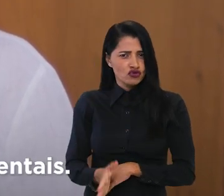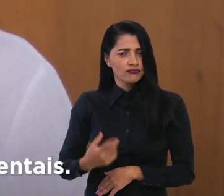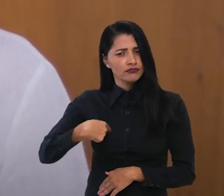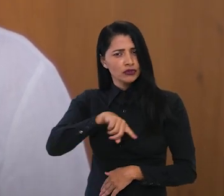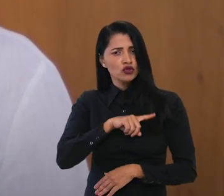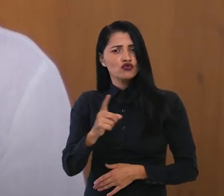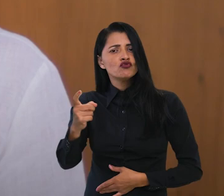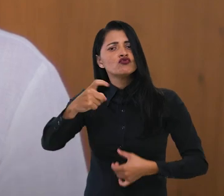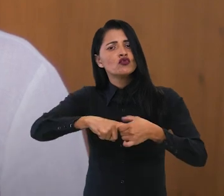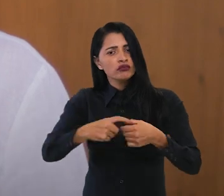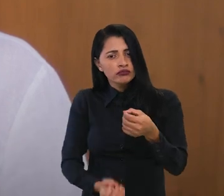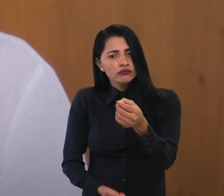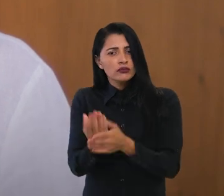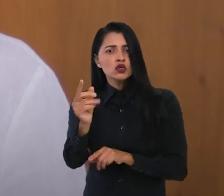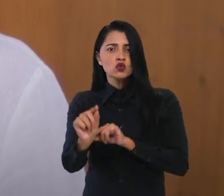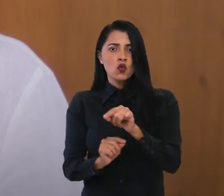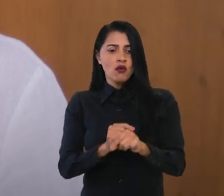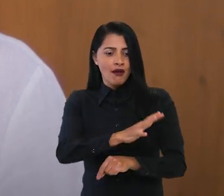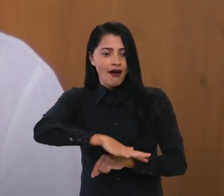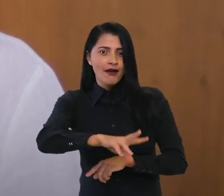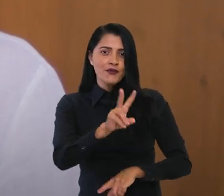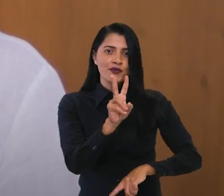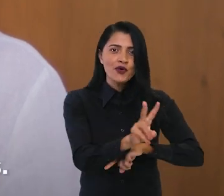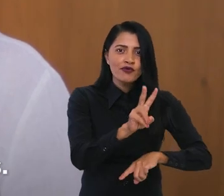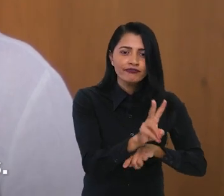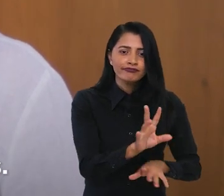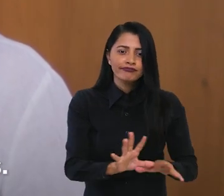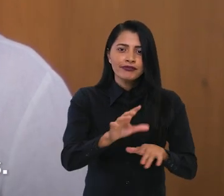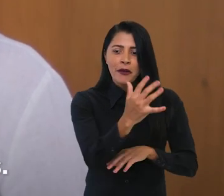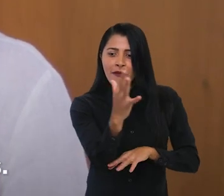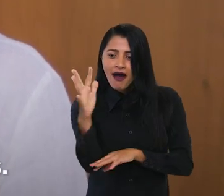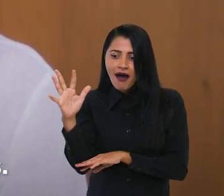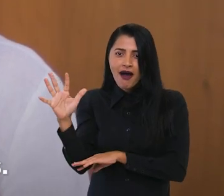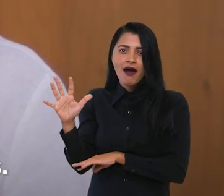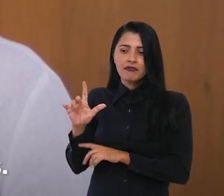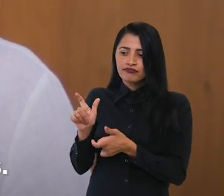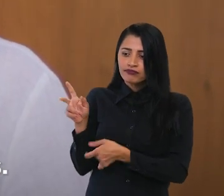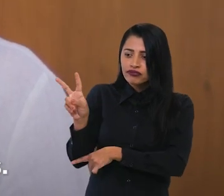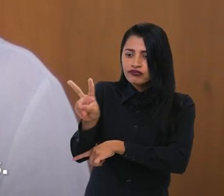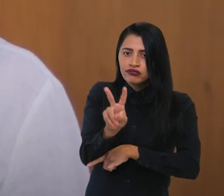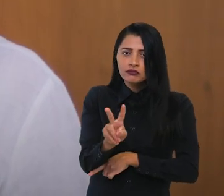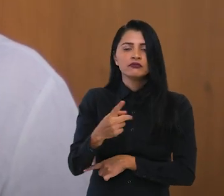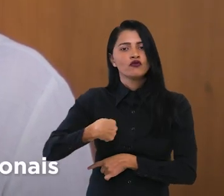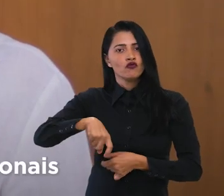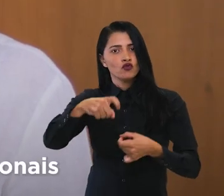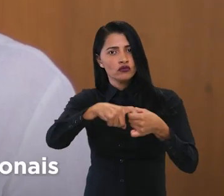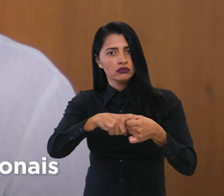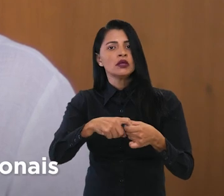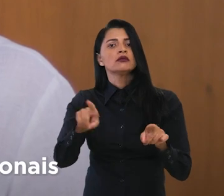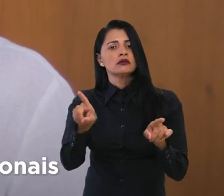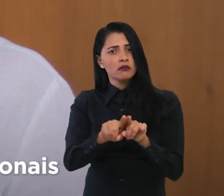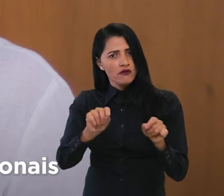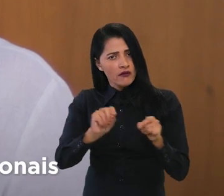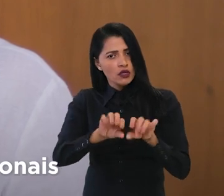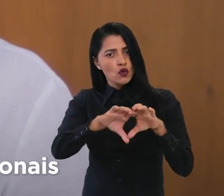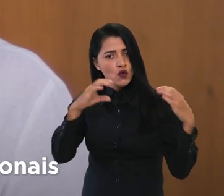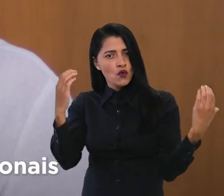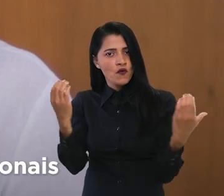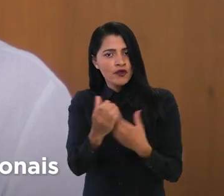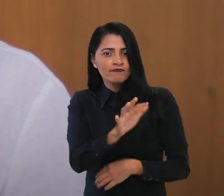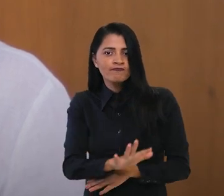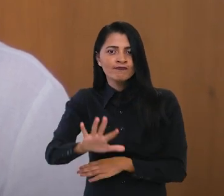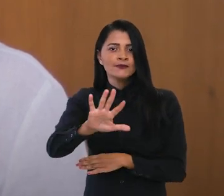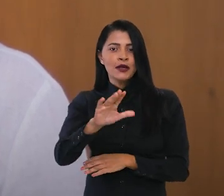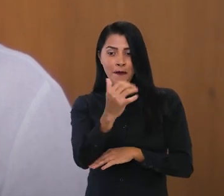ambientais. Estamos retomando a criação de áreas protegidas, parques e reservas. Realizaremos as conferências